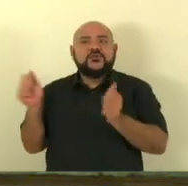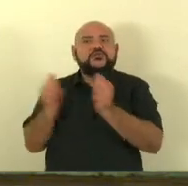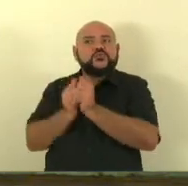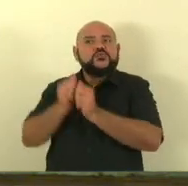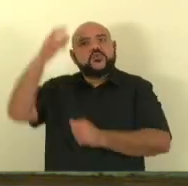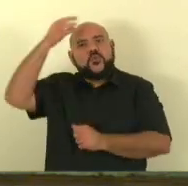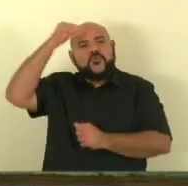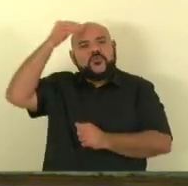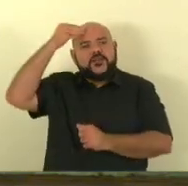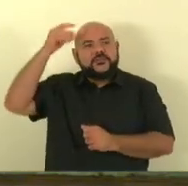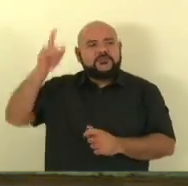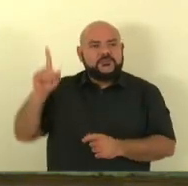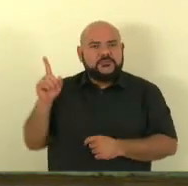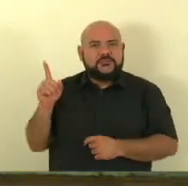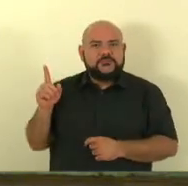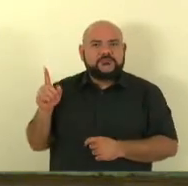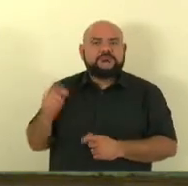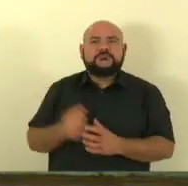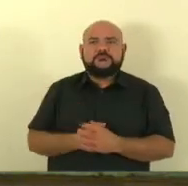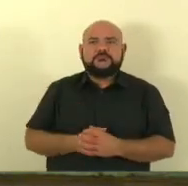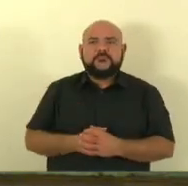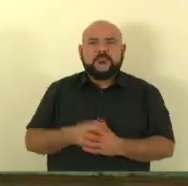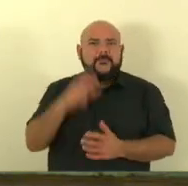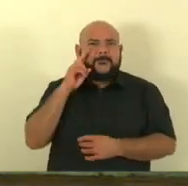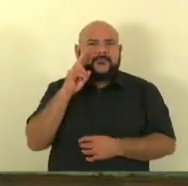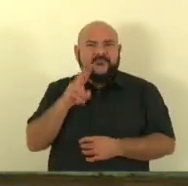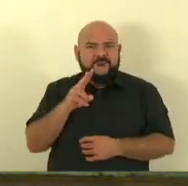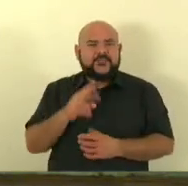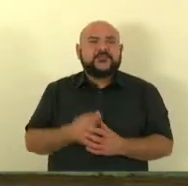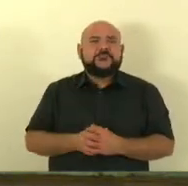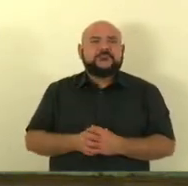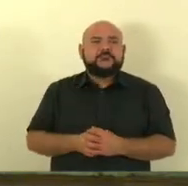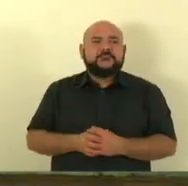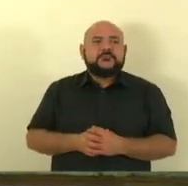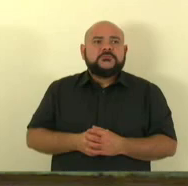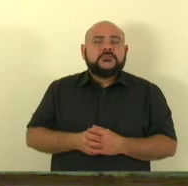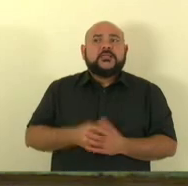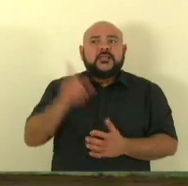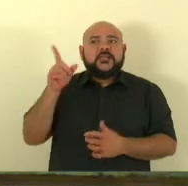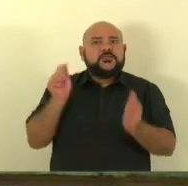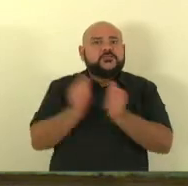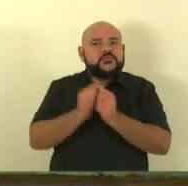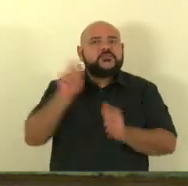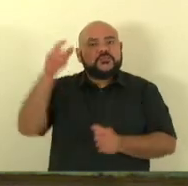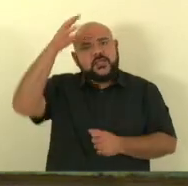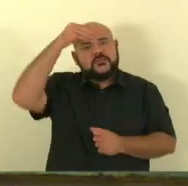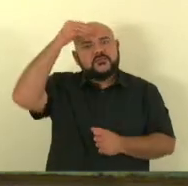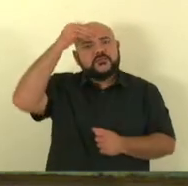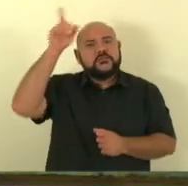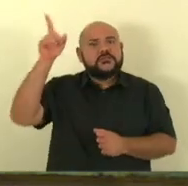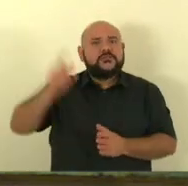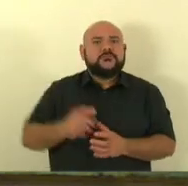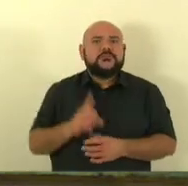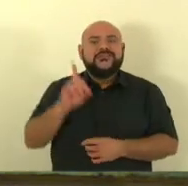entendeu Renato está me ouvindo naturalmente alguém está ouvindo lá David Diniz